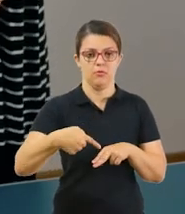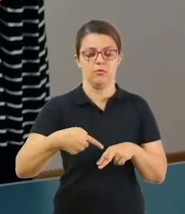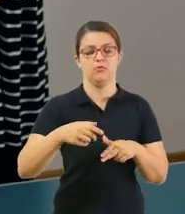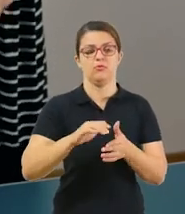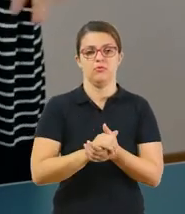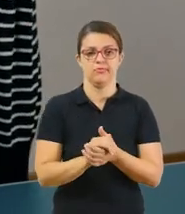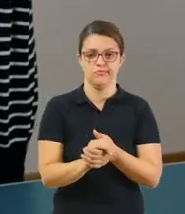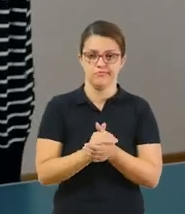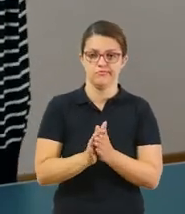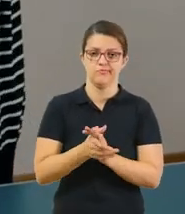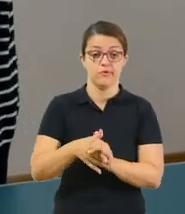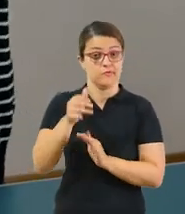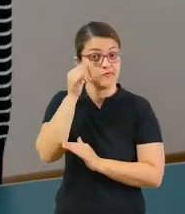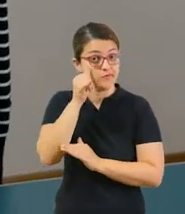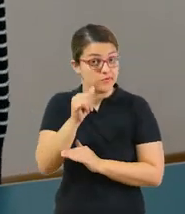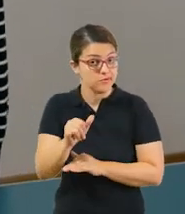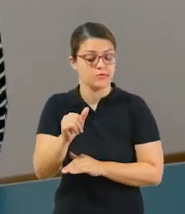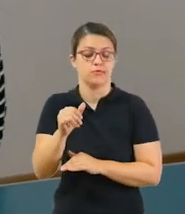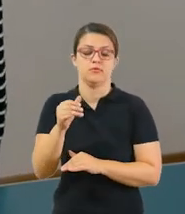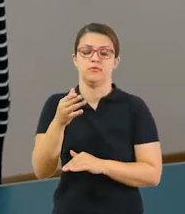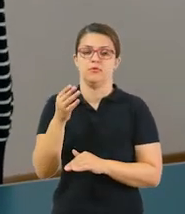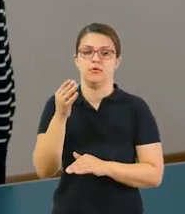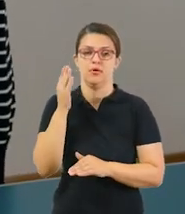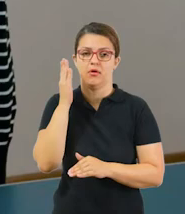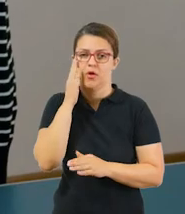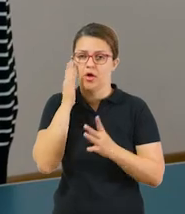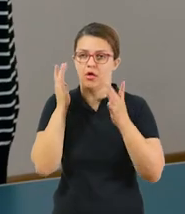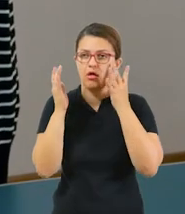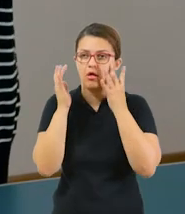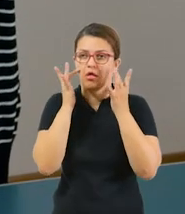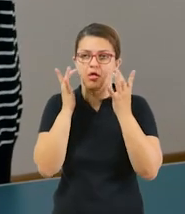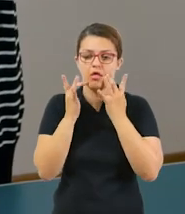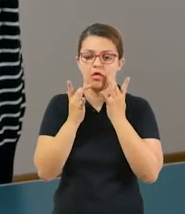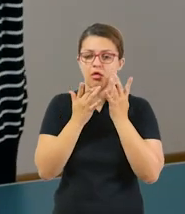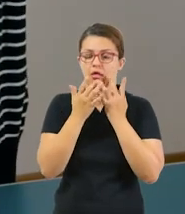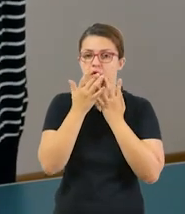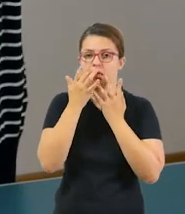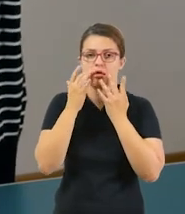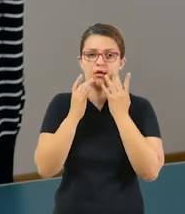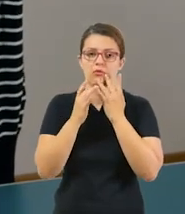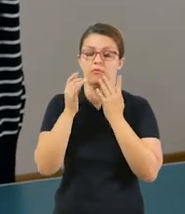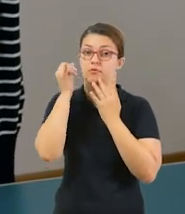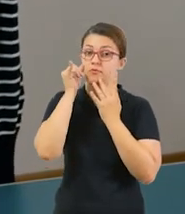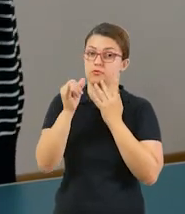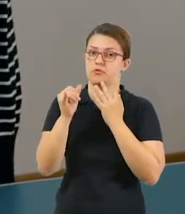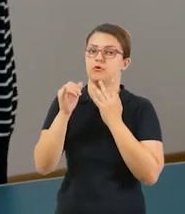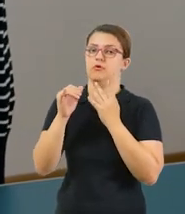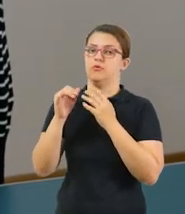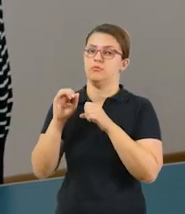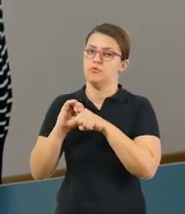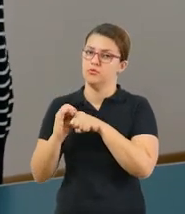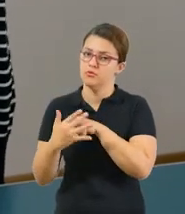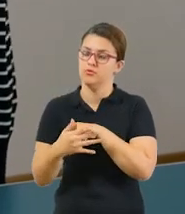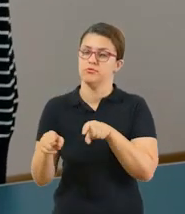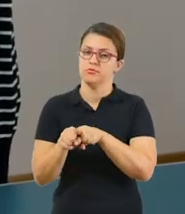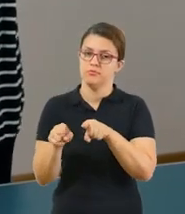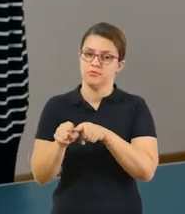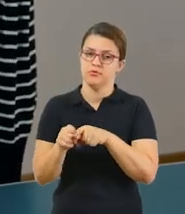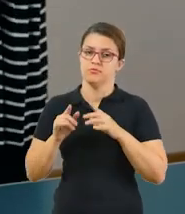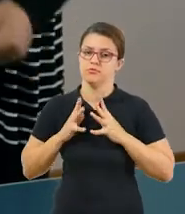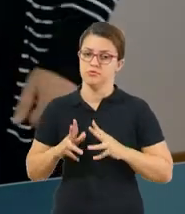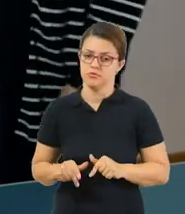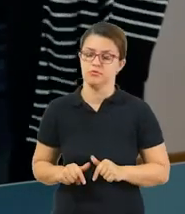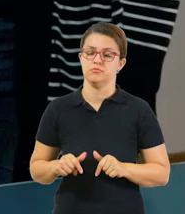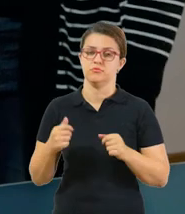lavar as mãos. E evitar colocar as mãos no rosto, na boca. Muito também pelo coronavírus e também pela